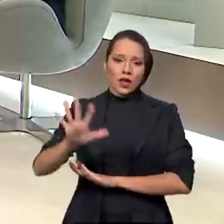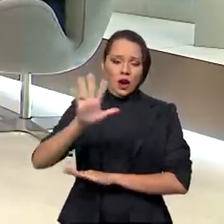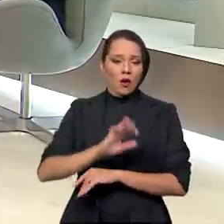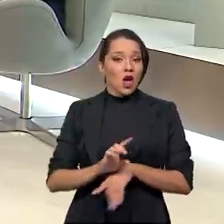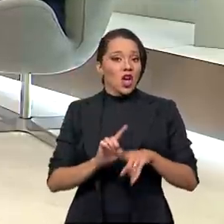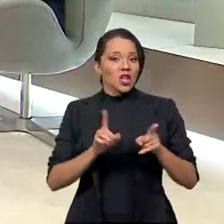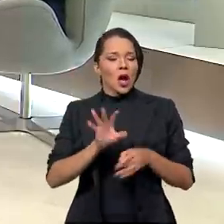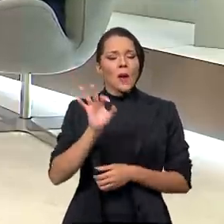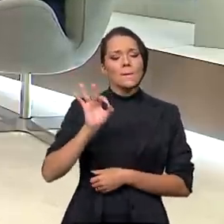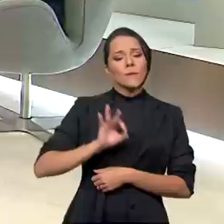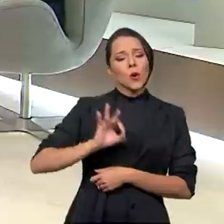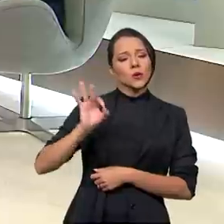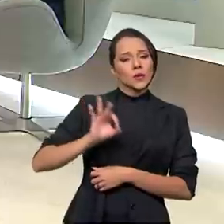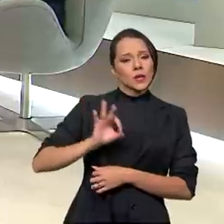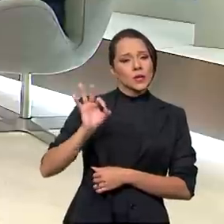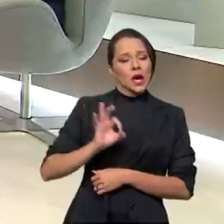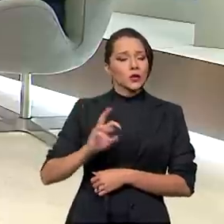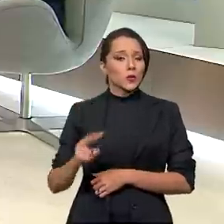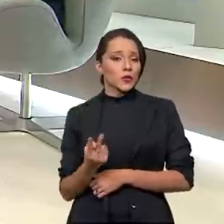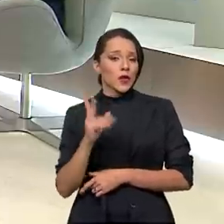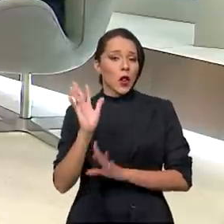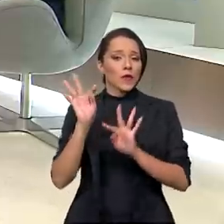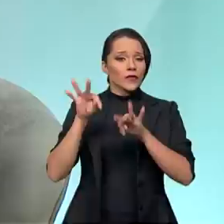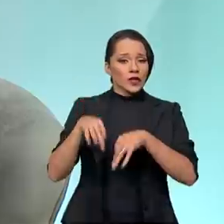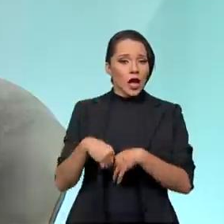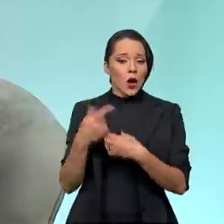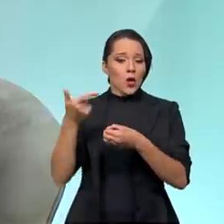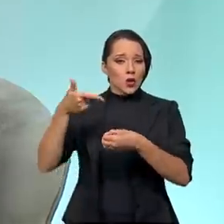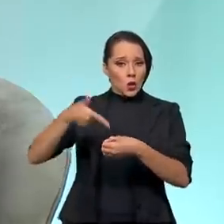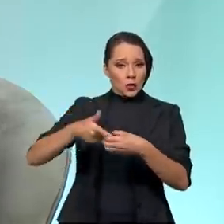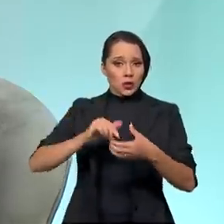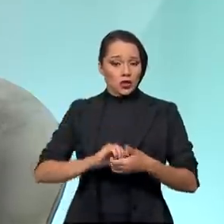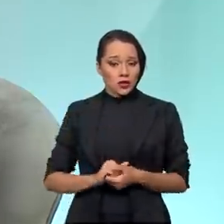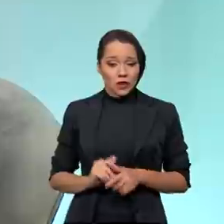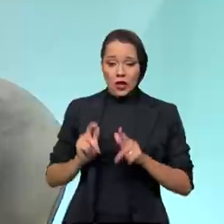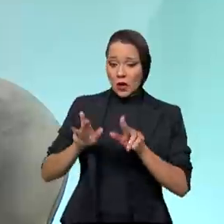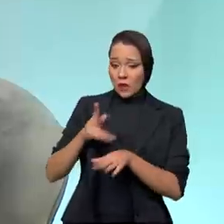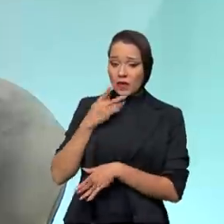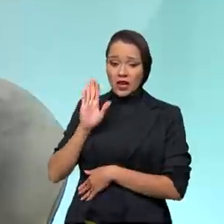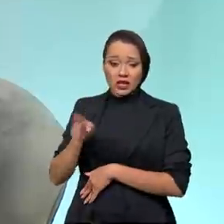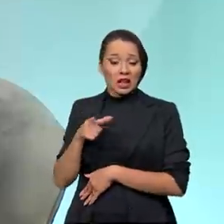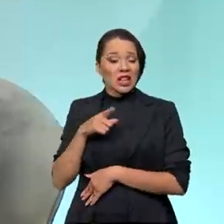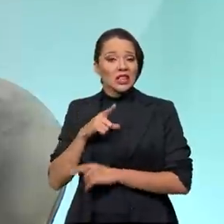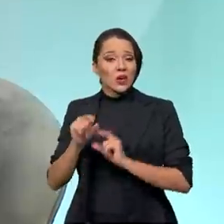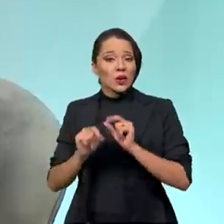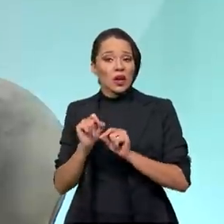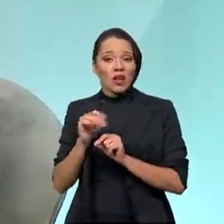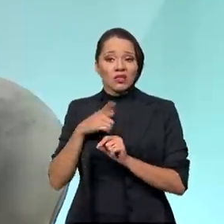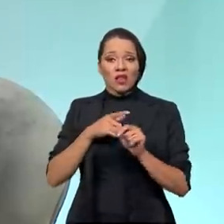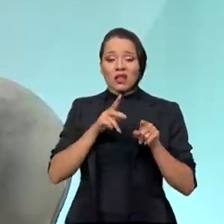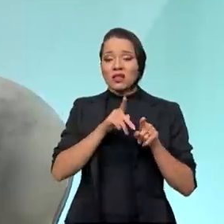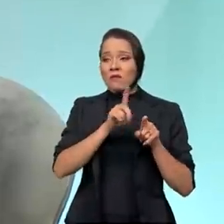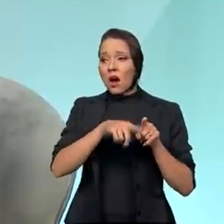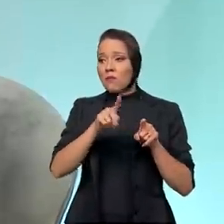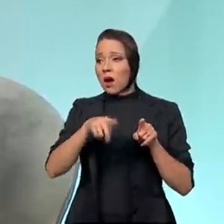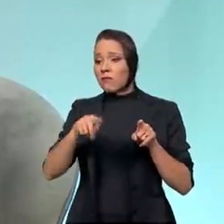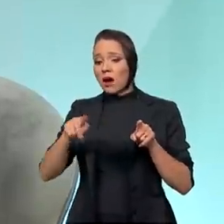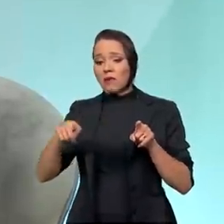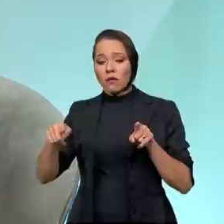não um percentual sobre o preço final do combustível. Porque isso, como eu disse, leva àquele efeito de cascata e